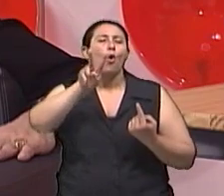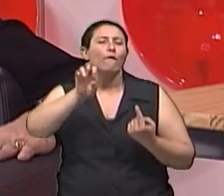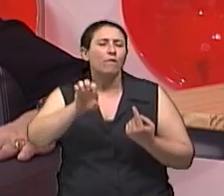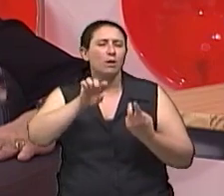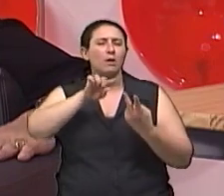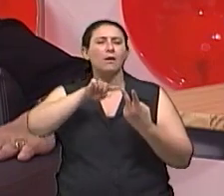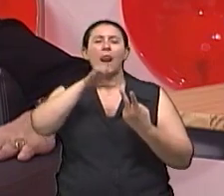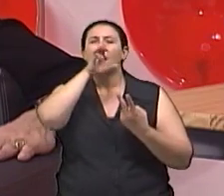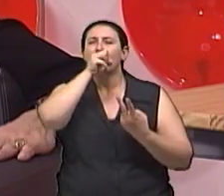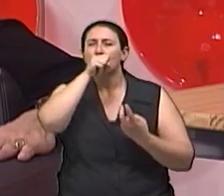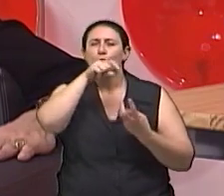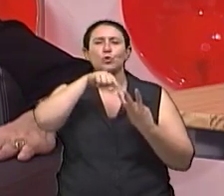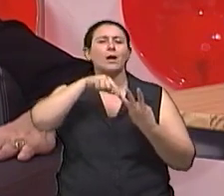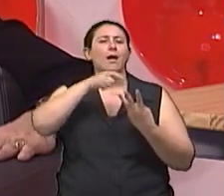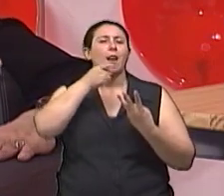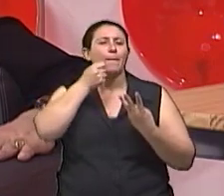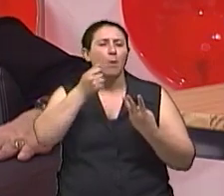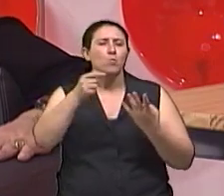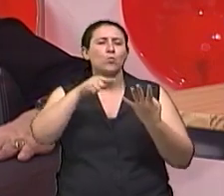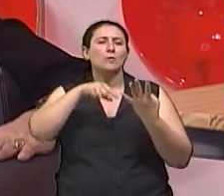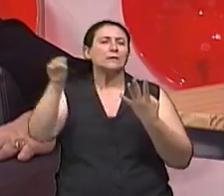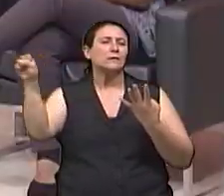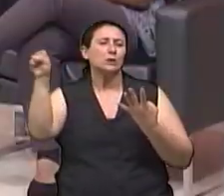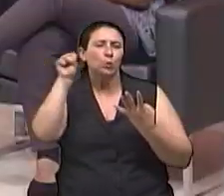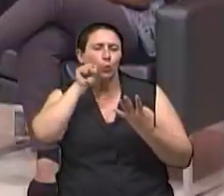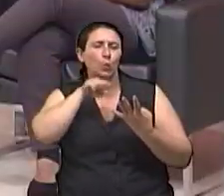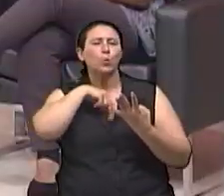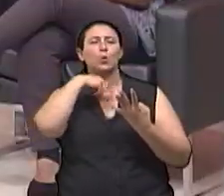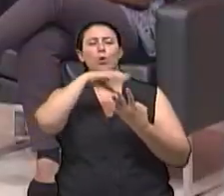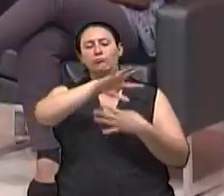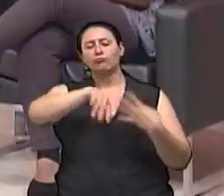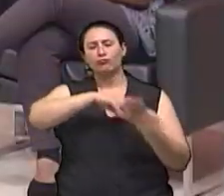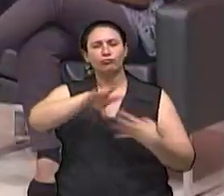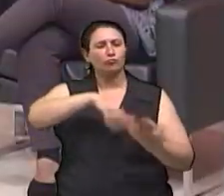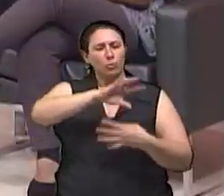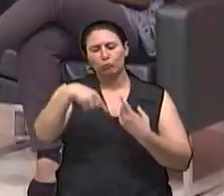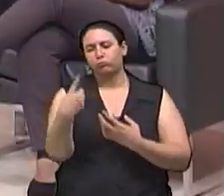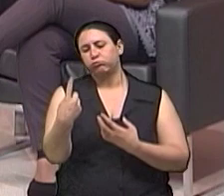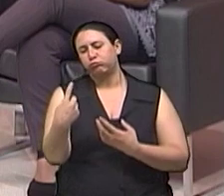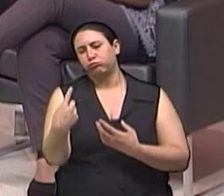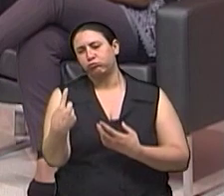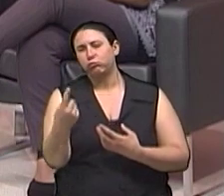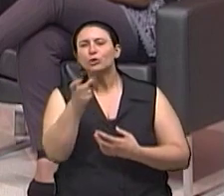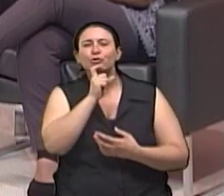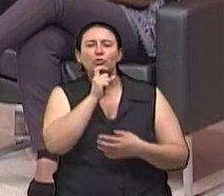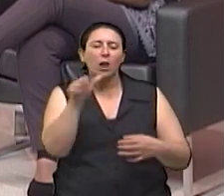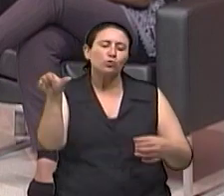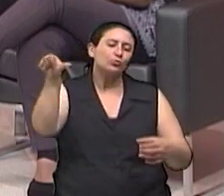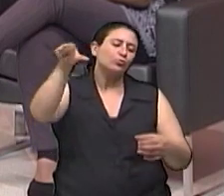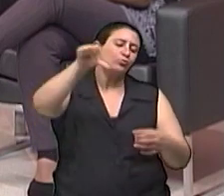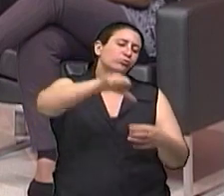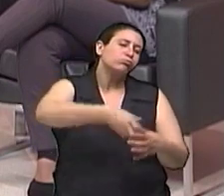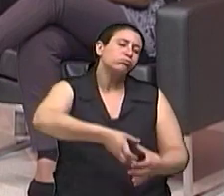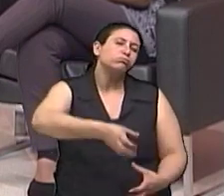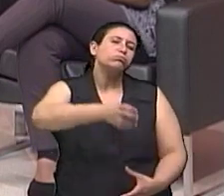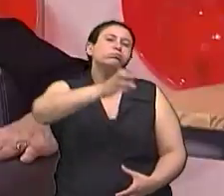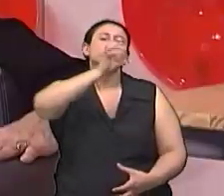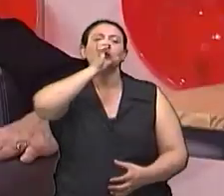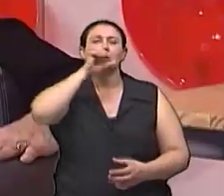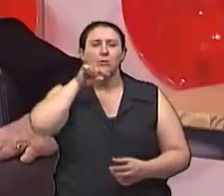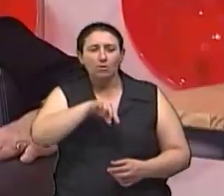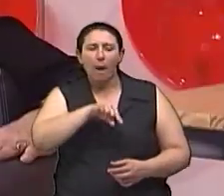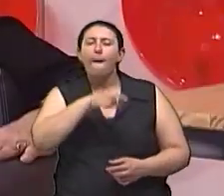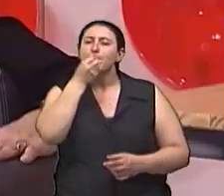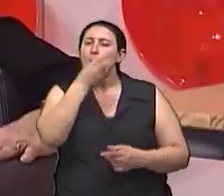Limão Cenoura Bem geladinho Ou na temperatura que goste Ai que ótimo isso Isso é um